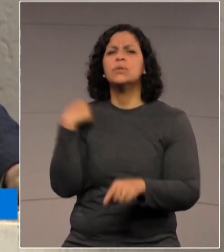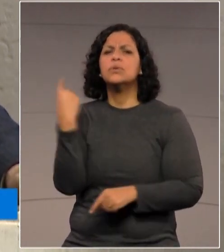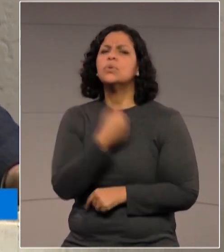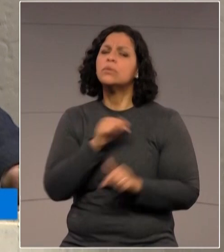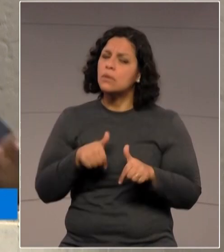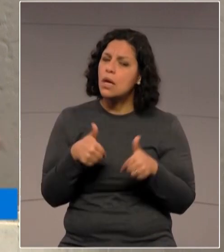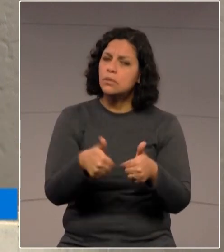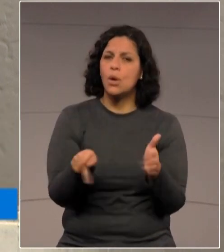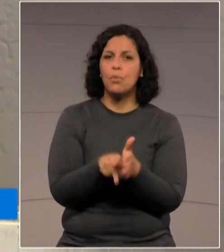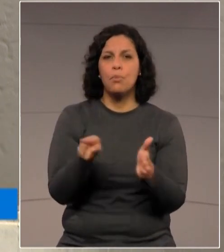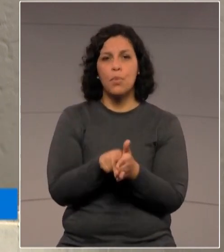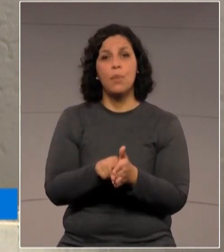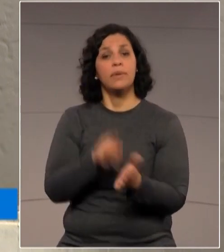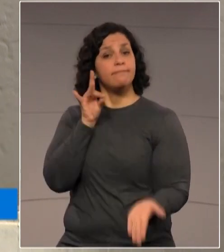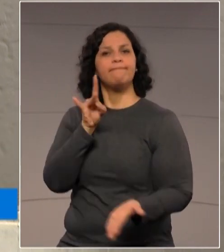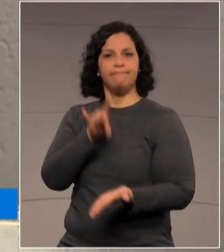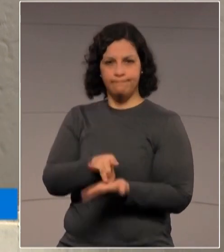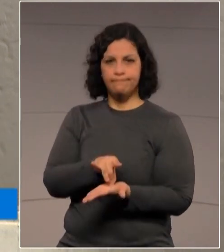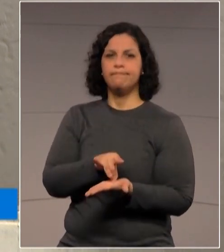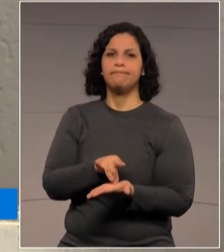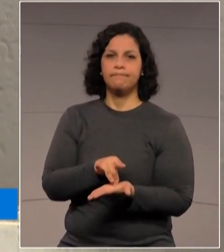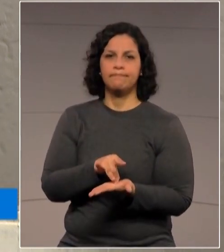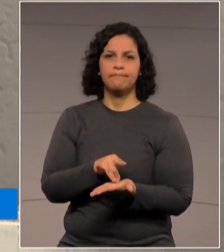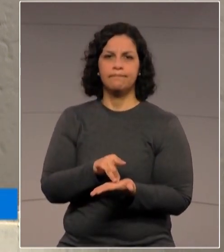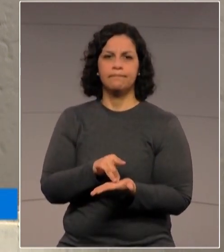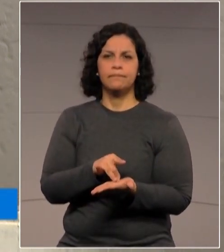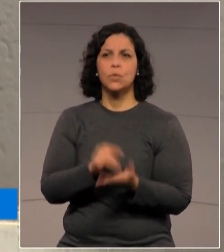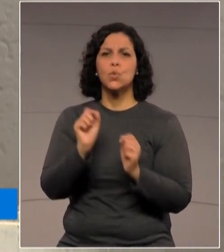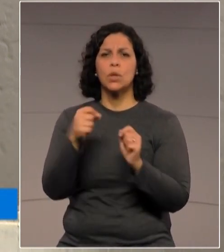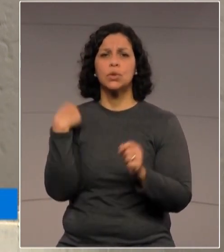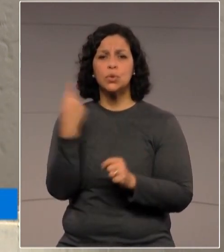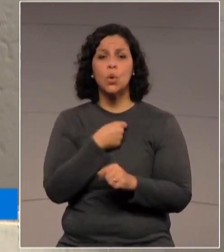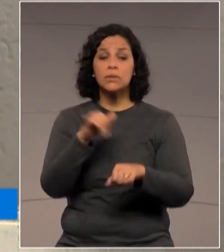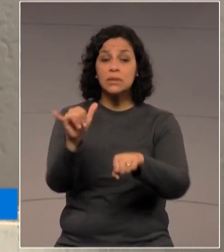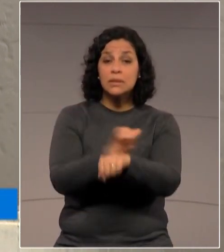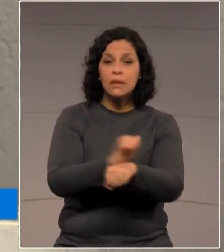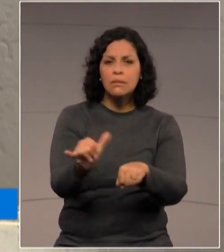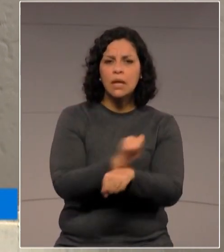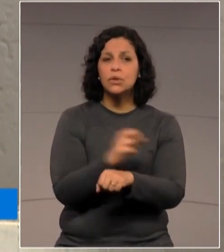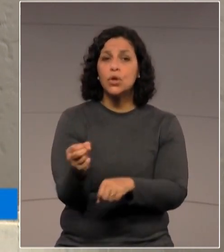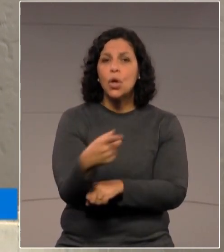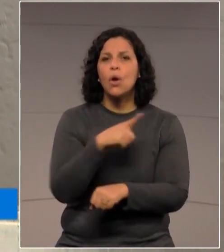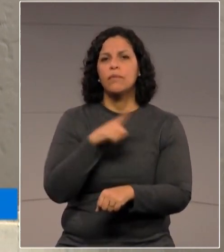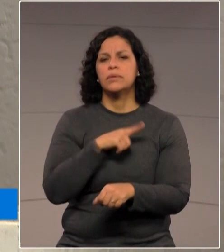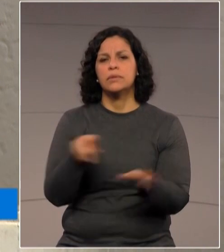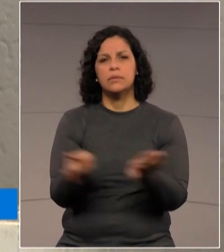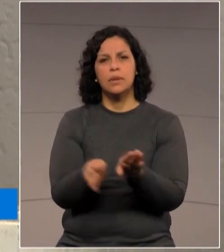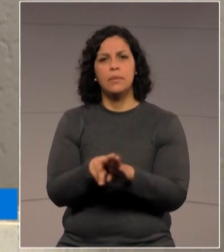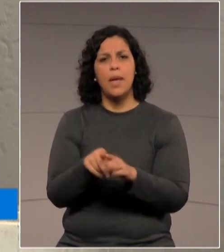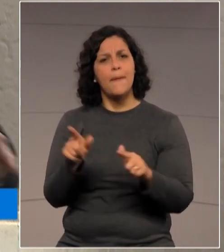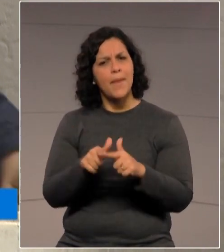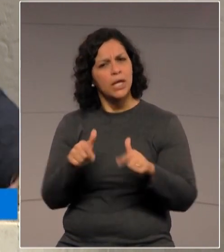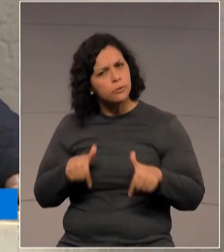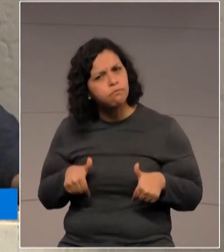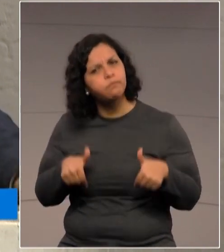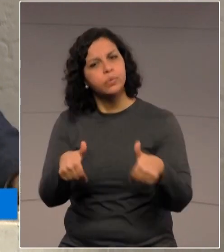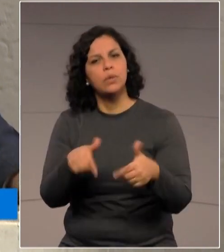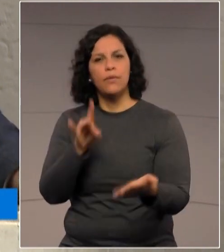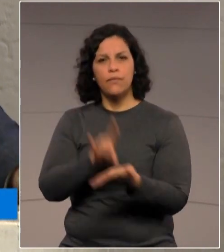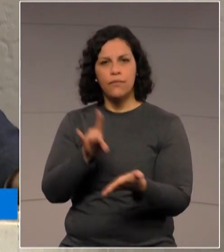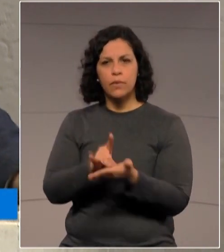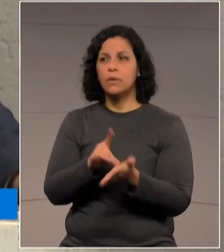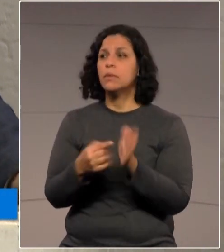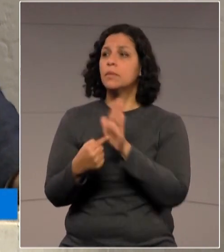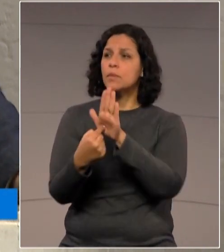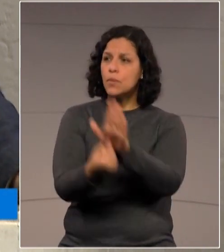agir de forma mais efetiva, lançando mão de novas estratégias, estratégias agressivas, no